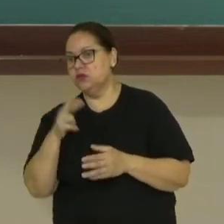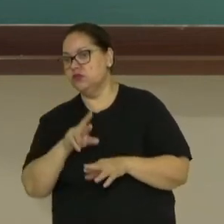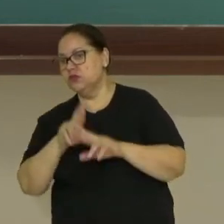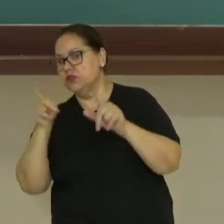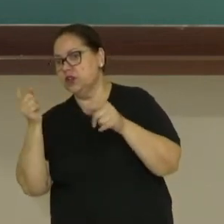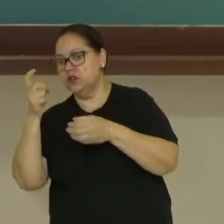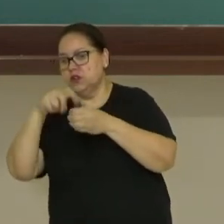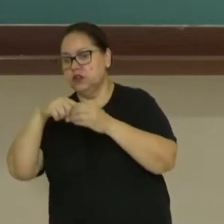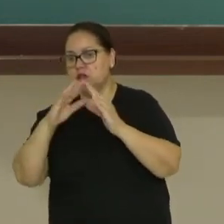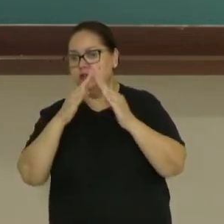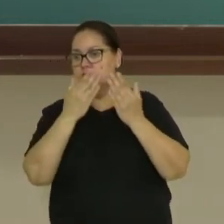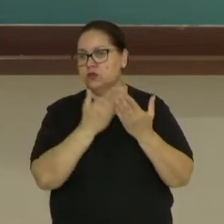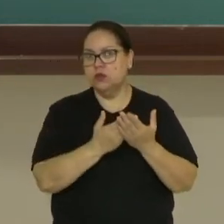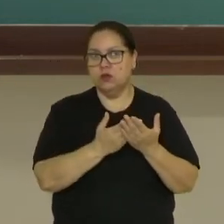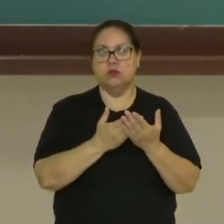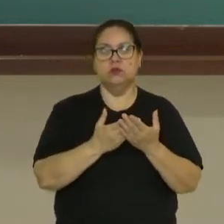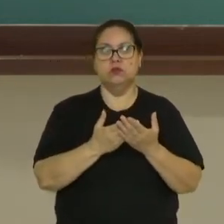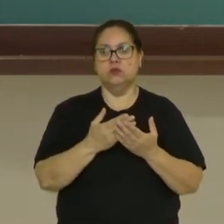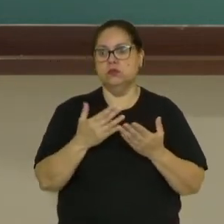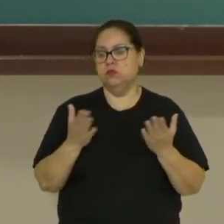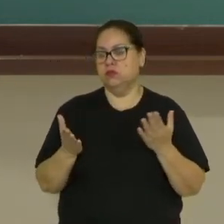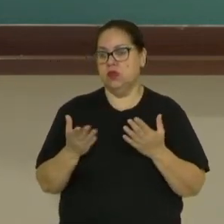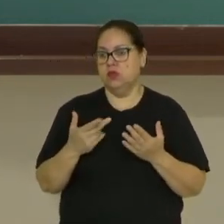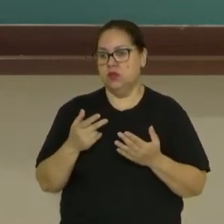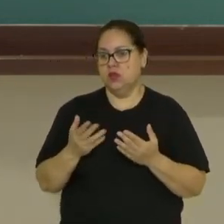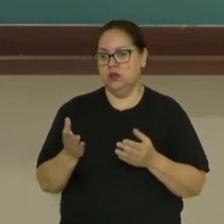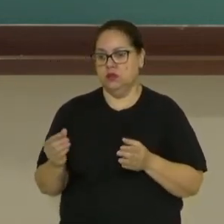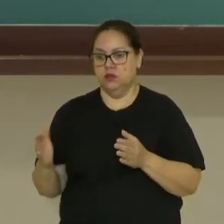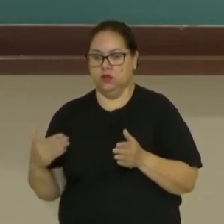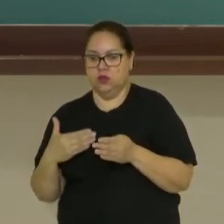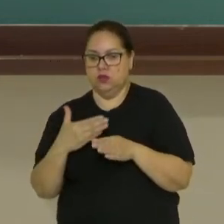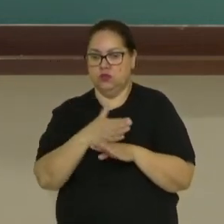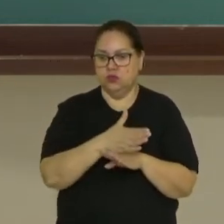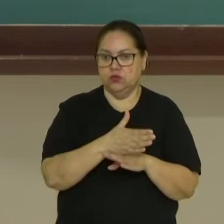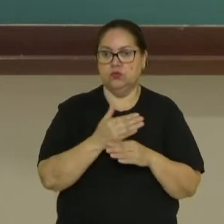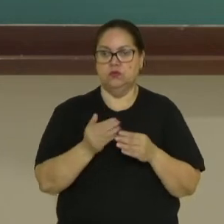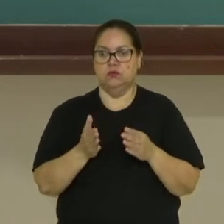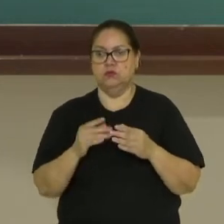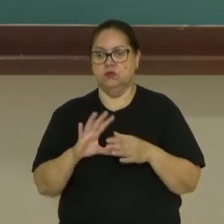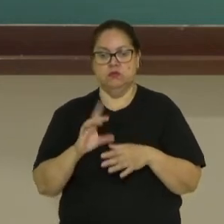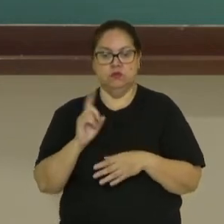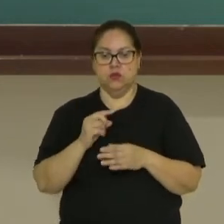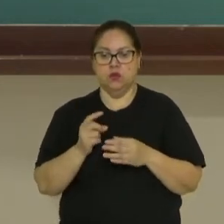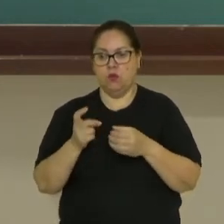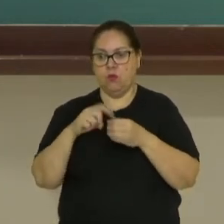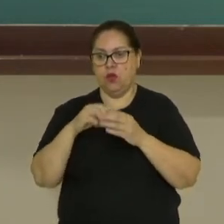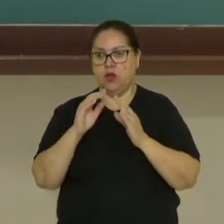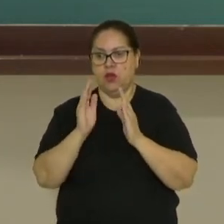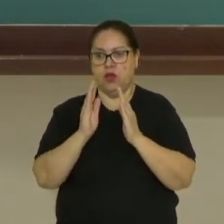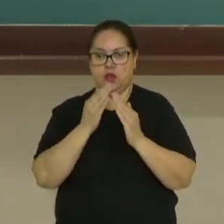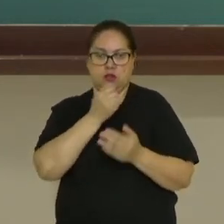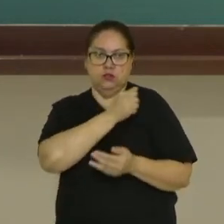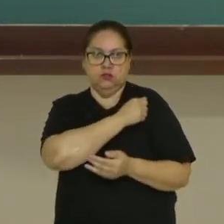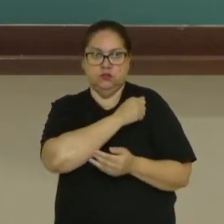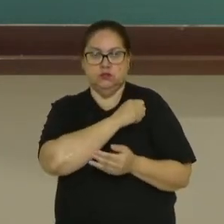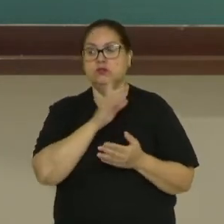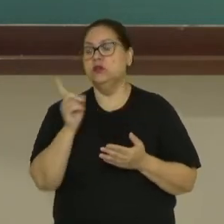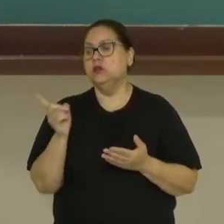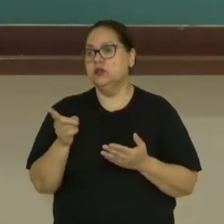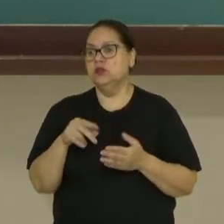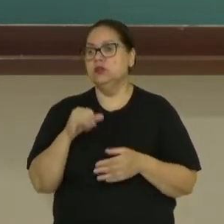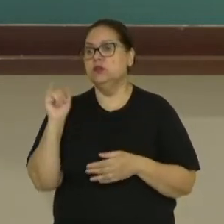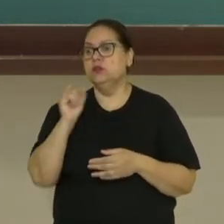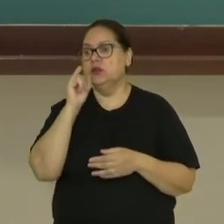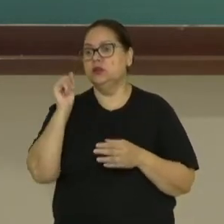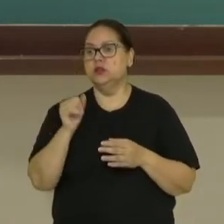colégio, alguém que se infiltrou dentro do colégio e não é membro da comunidade escolar. E ela também é